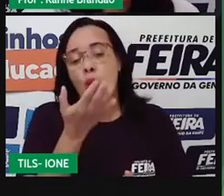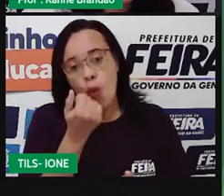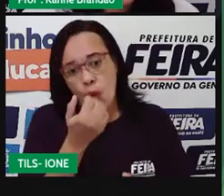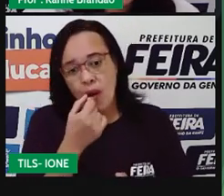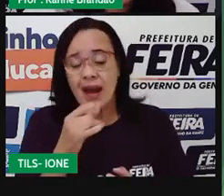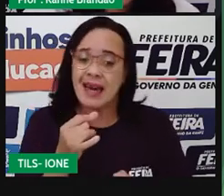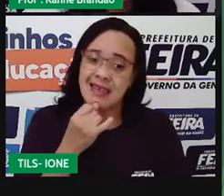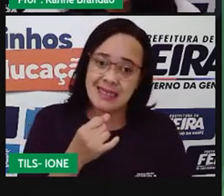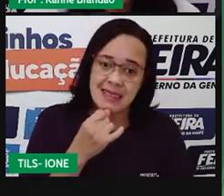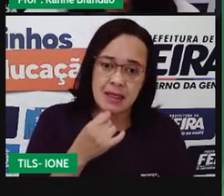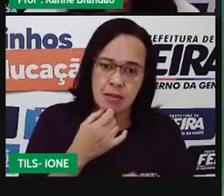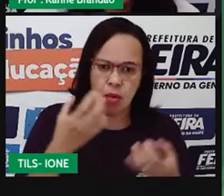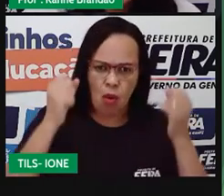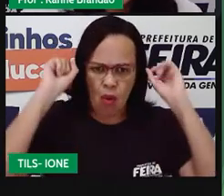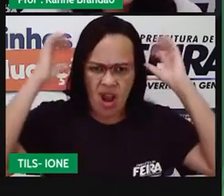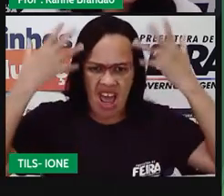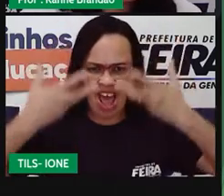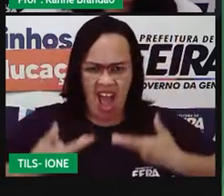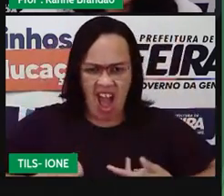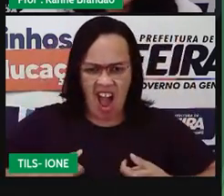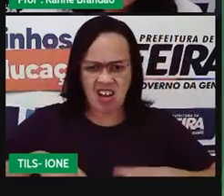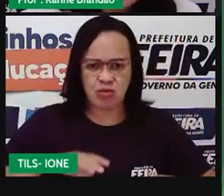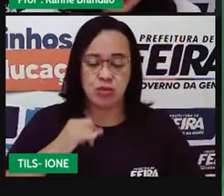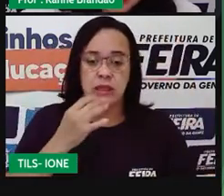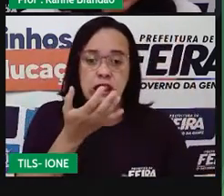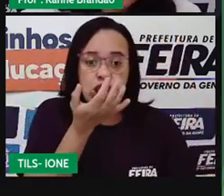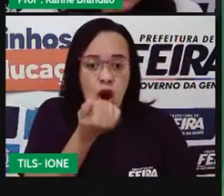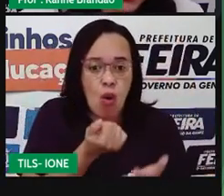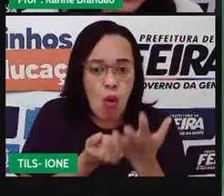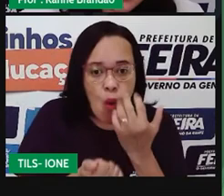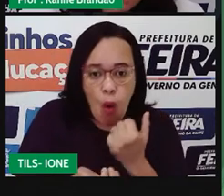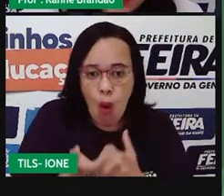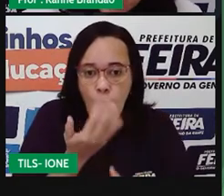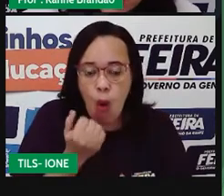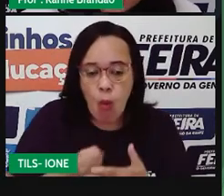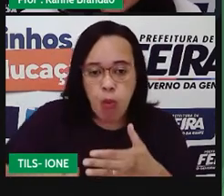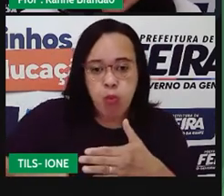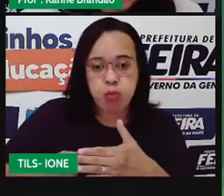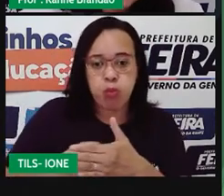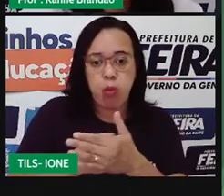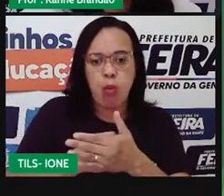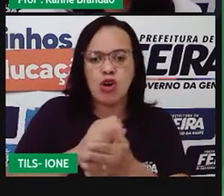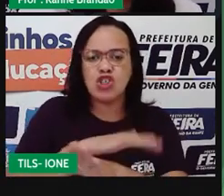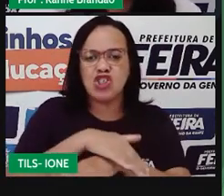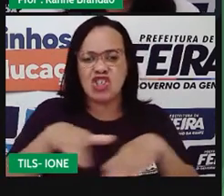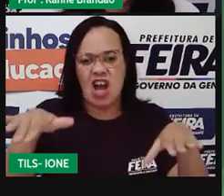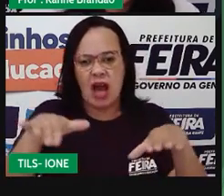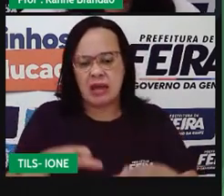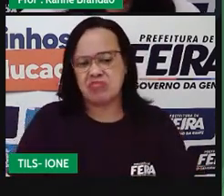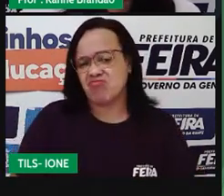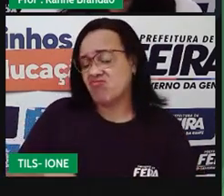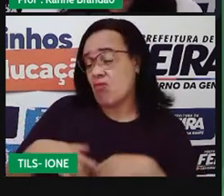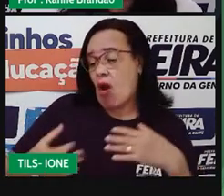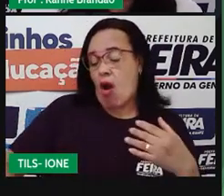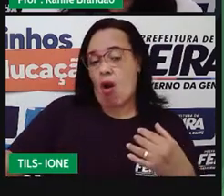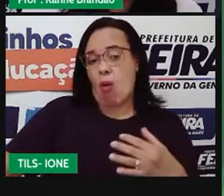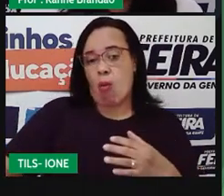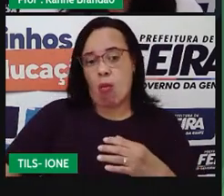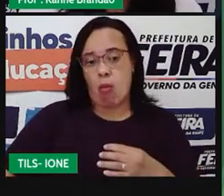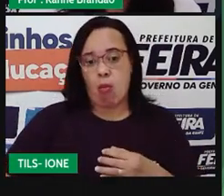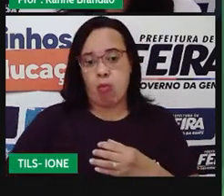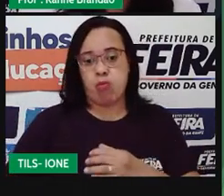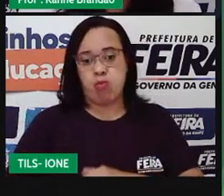desse mamífero aí, que está morto. E um se alimentaram, só que aí foram embora. Deixaram os restos, né, as carcaças.